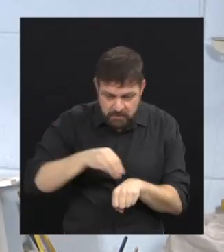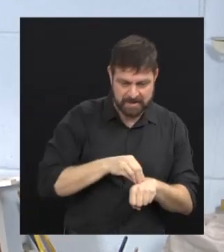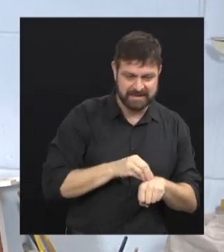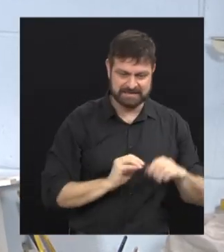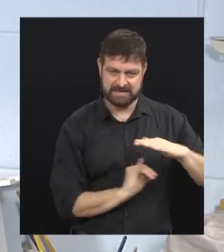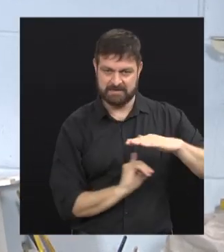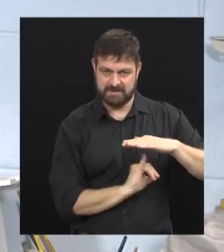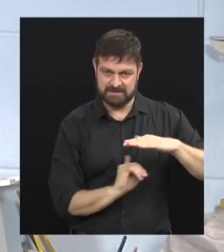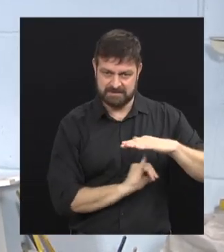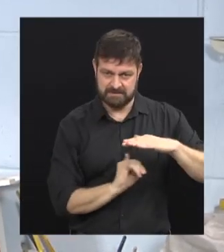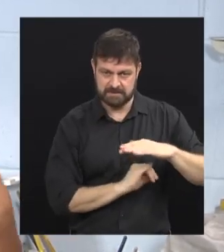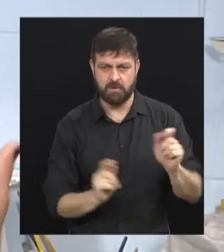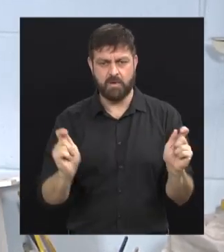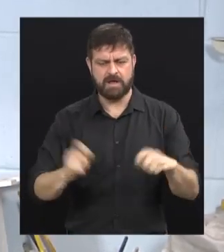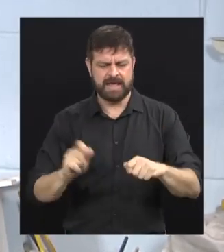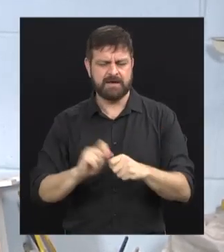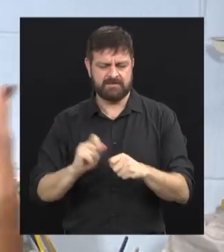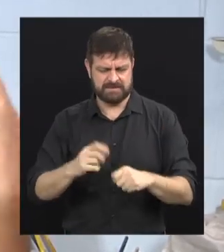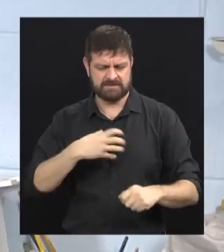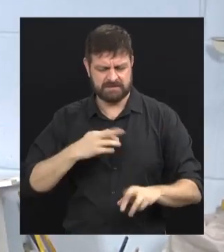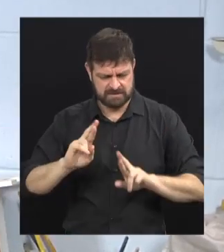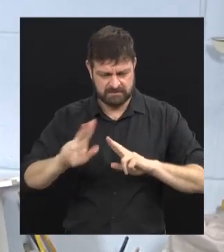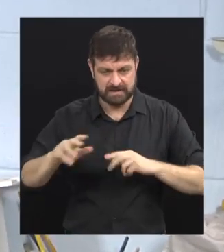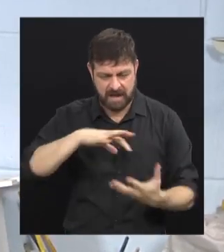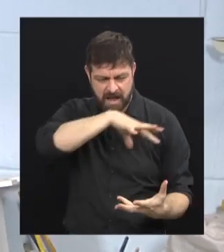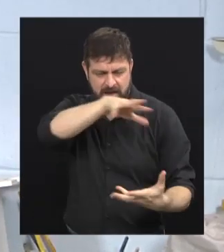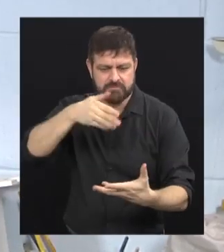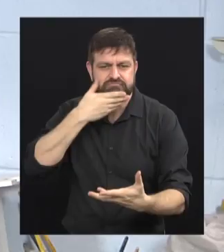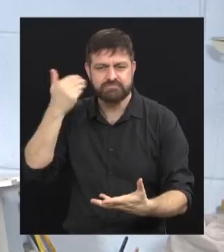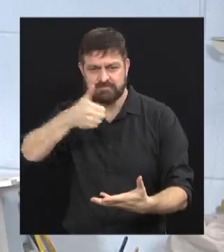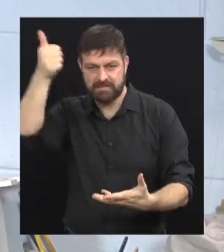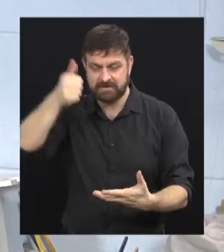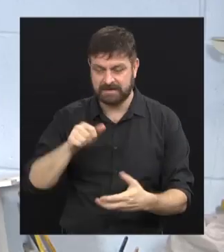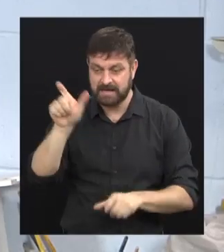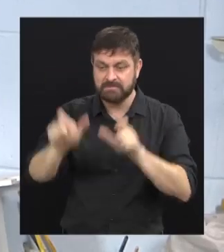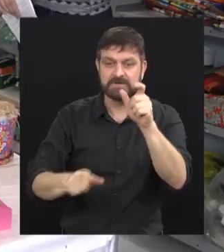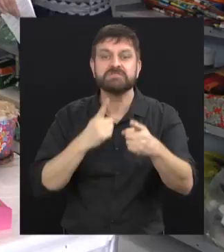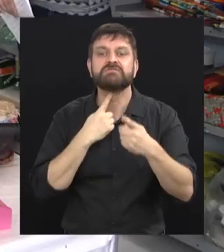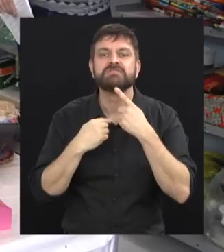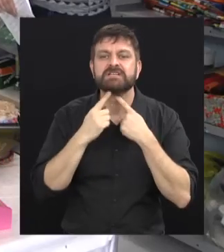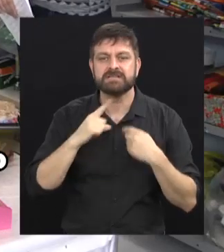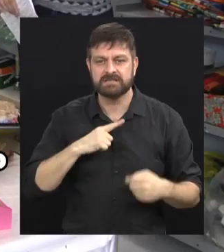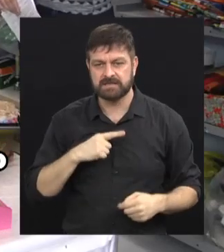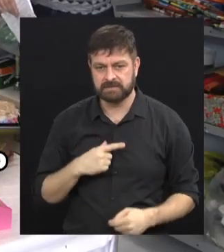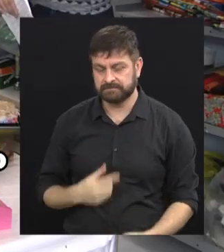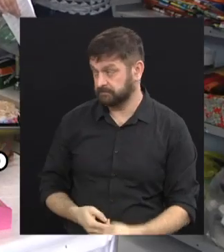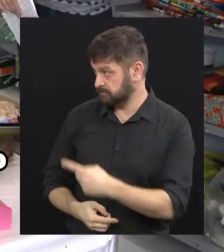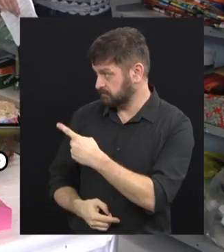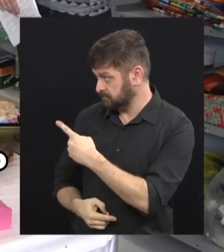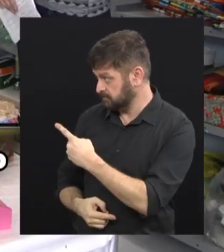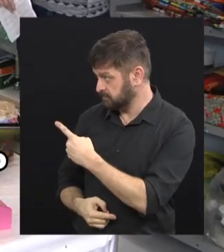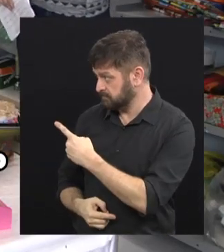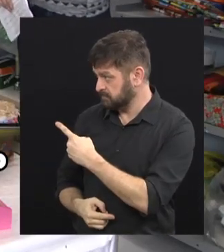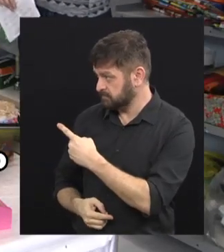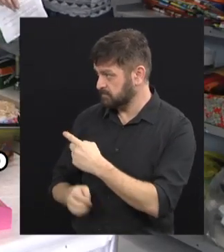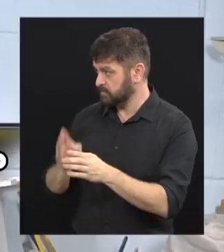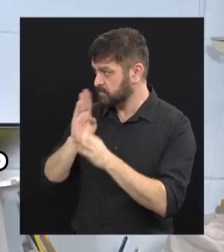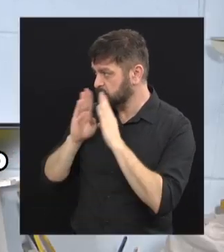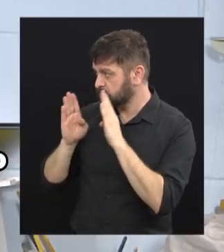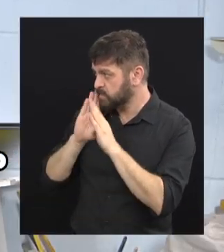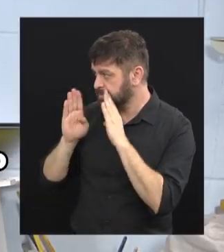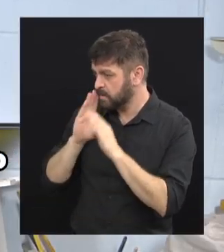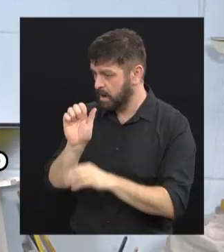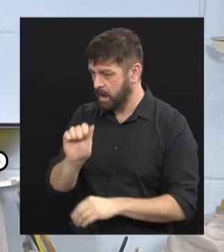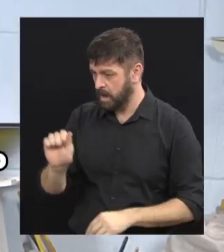ali. Então eu acho que dá para fazer a diferença e mudar o mundo, se as pessoas realmente quiserem. Você vai acompanhar aí na nossa tela a fanpage